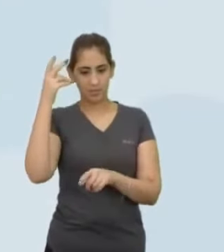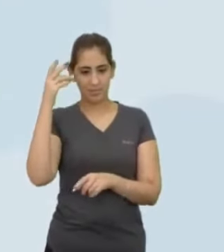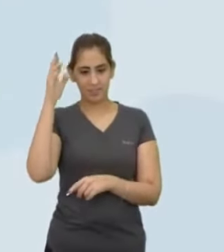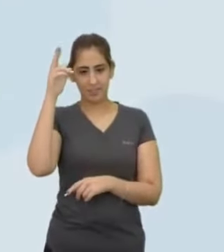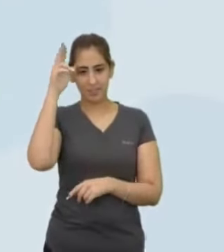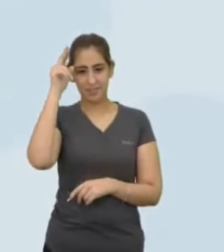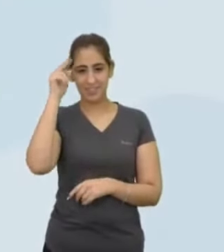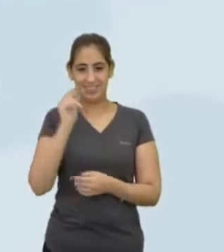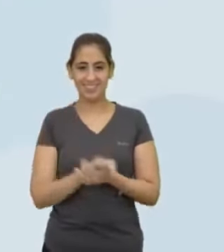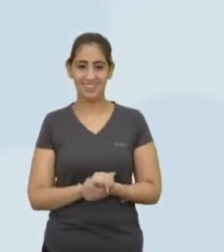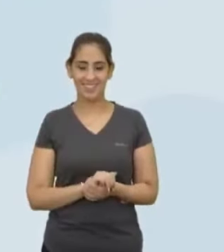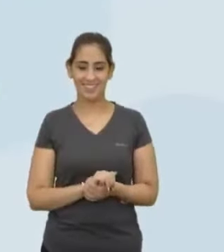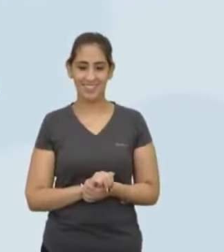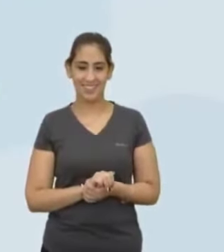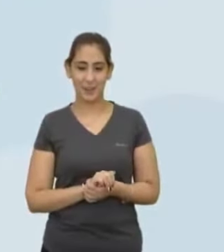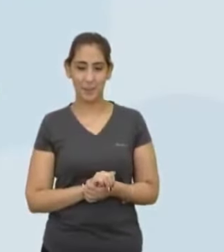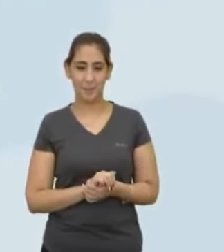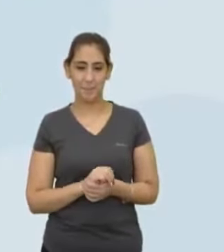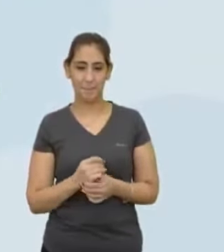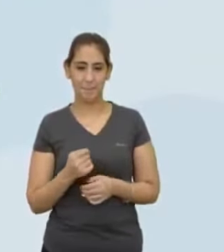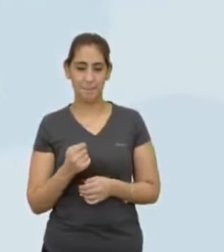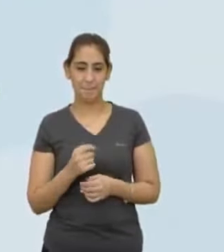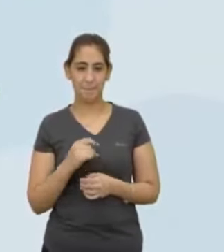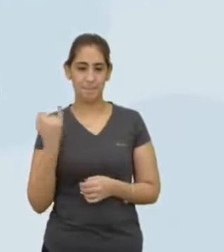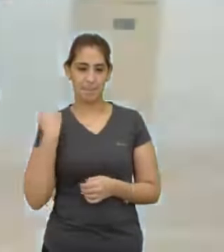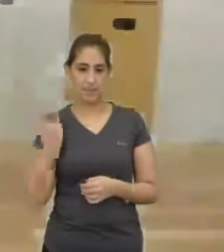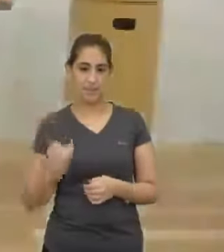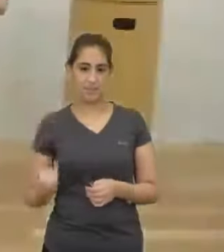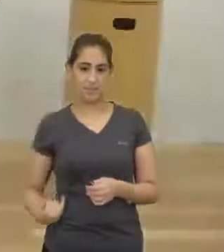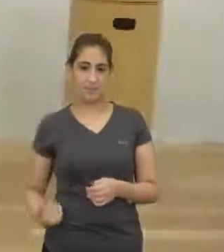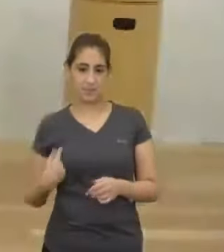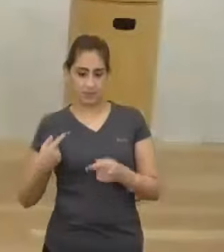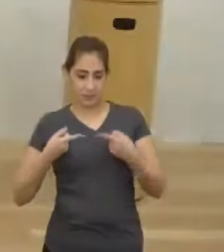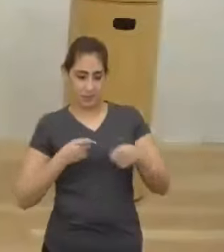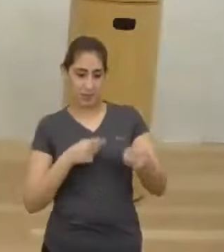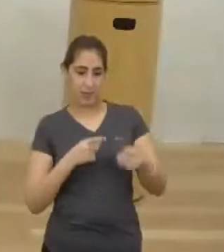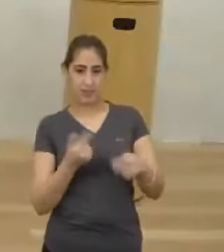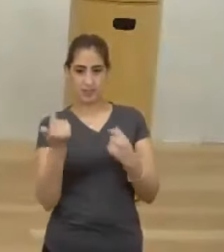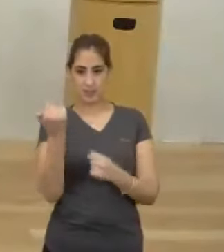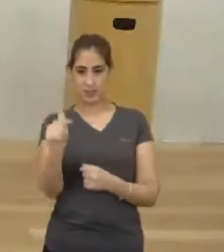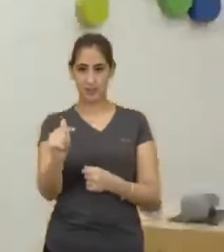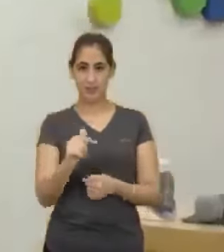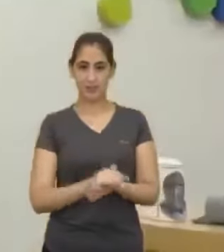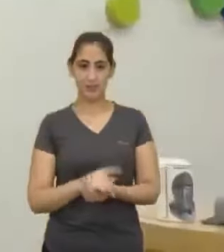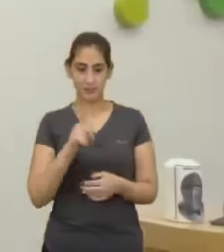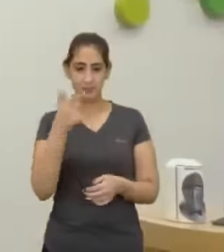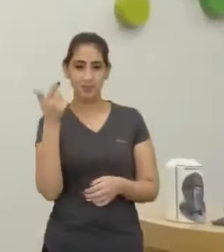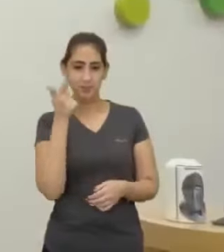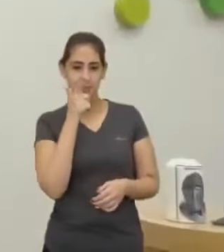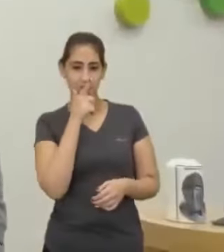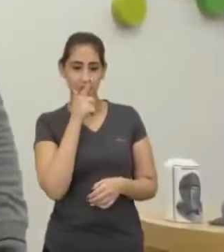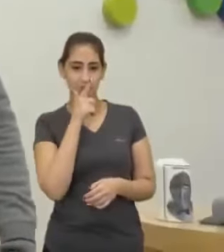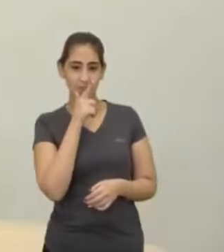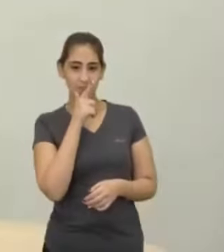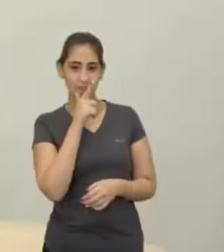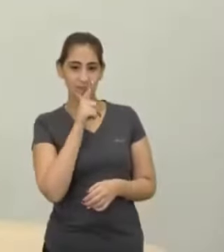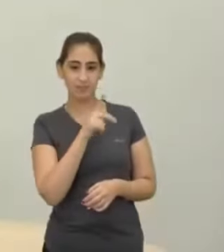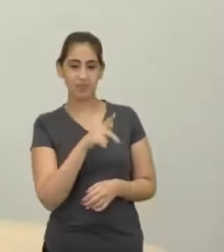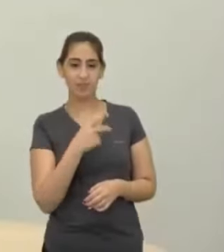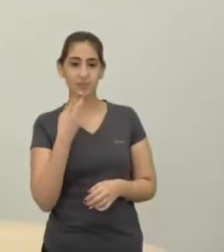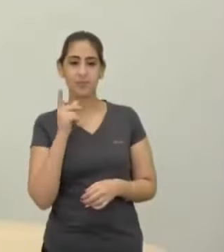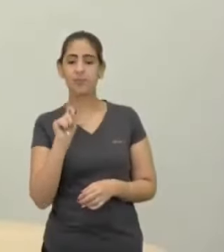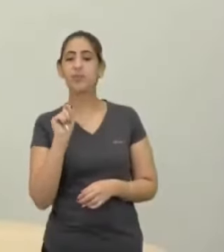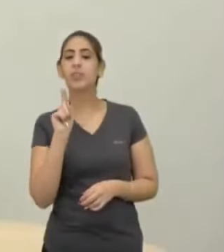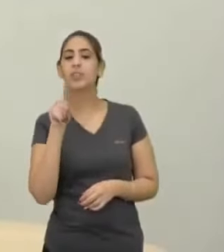interesses Das oligarquias Janás Eu vou te provocar de novo Você consegue dizer o que é oligarquia? É um